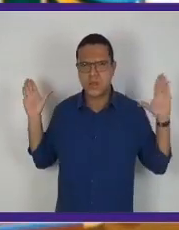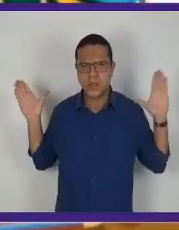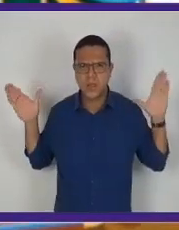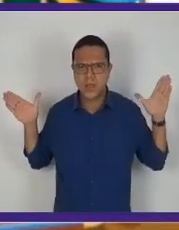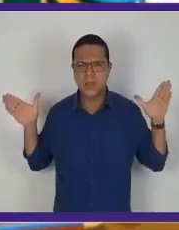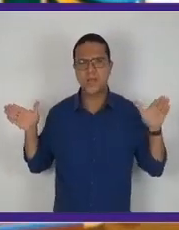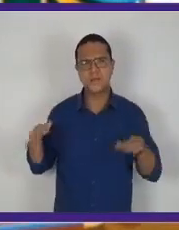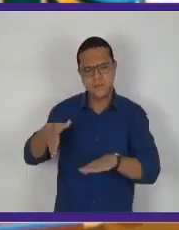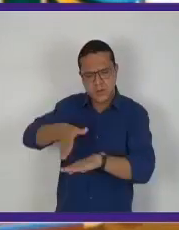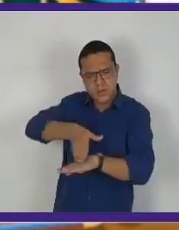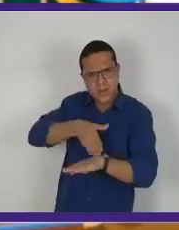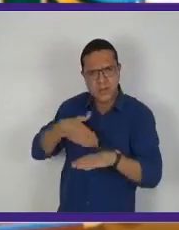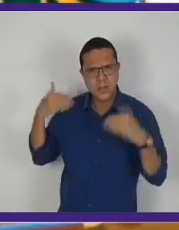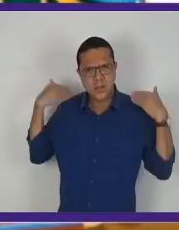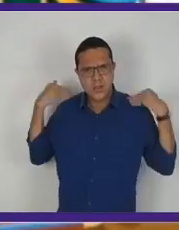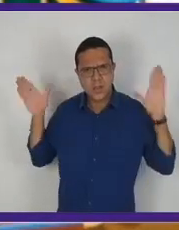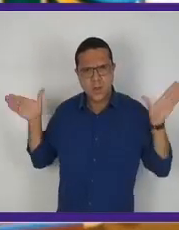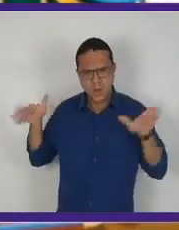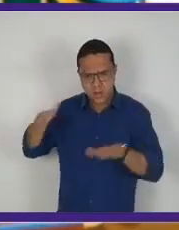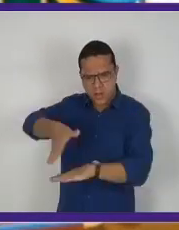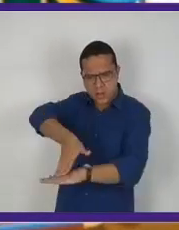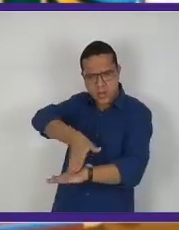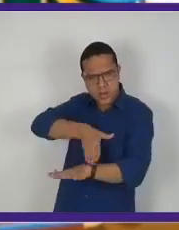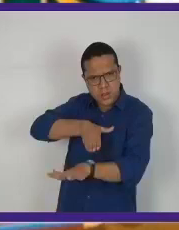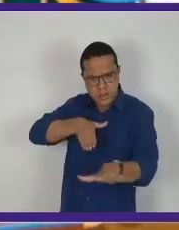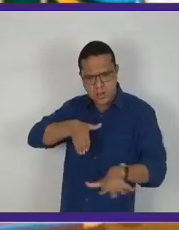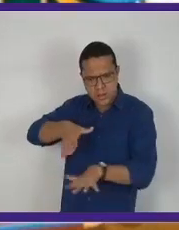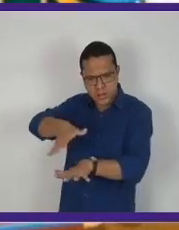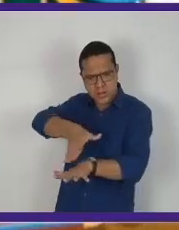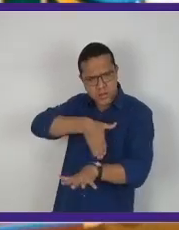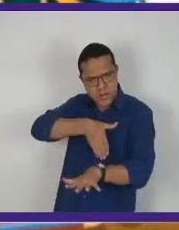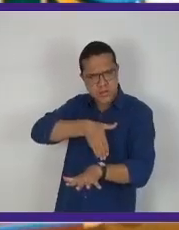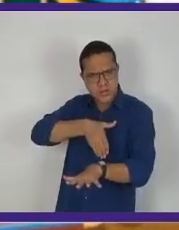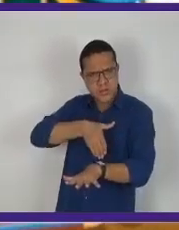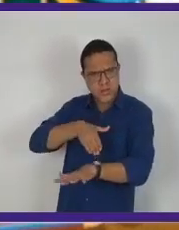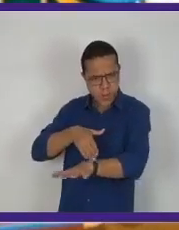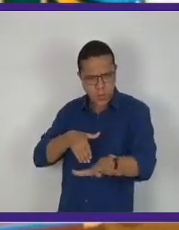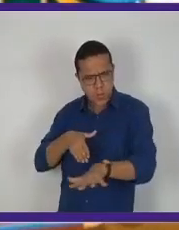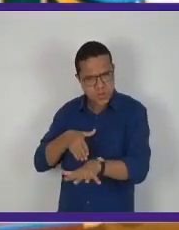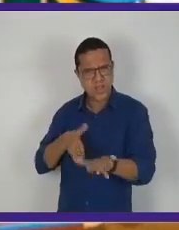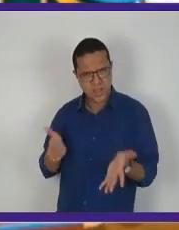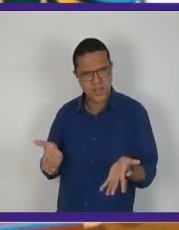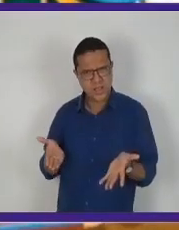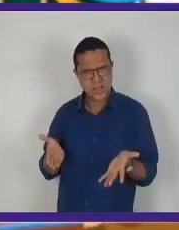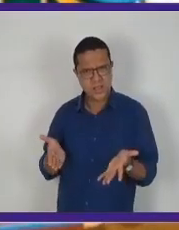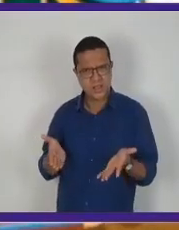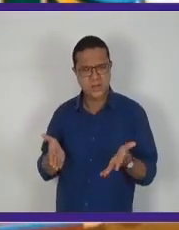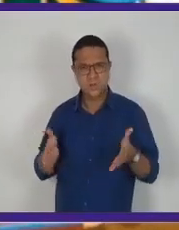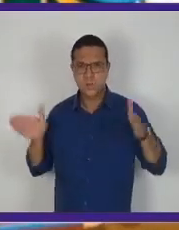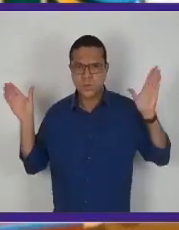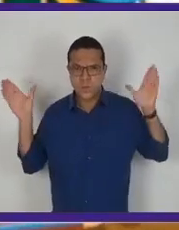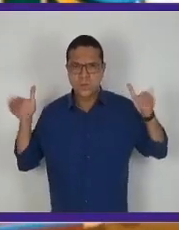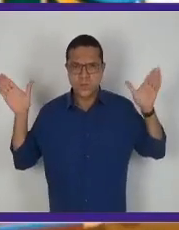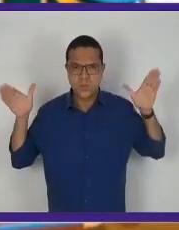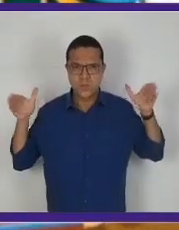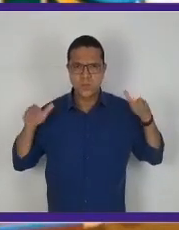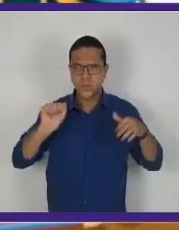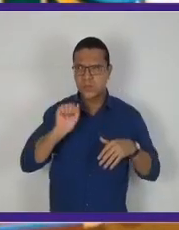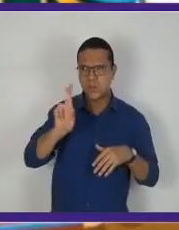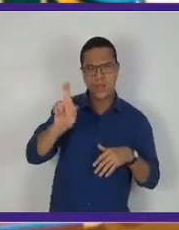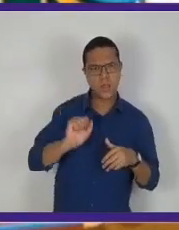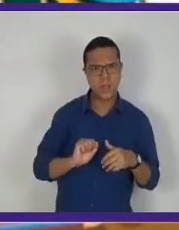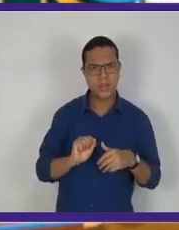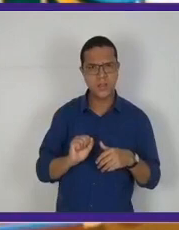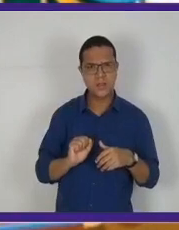arrastando uma asinha sugere que o anjinho arrasta as asas no chão, bate suas asas no ar,